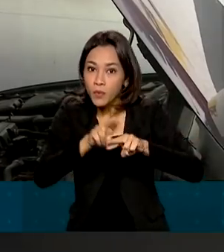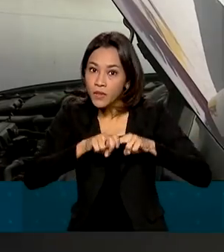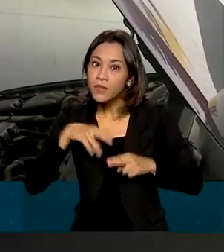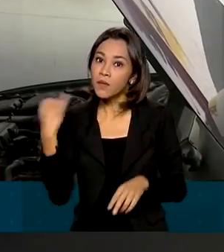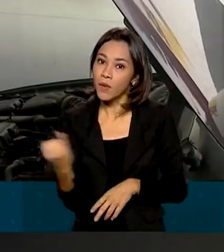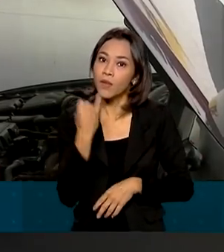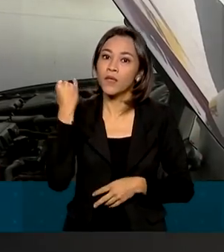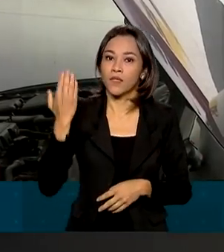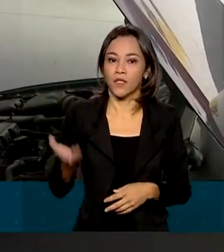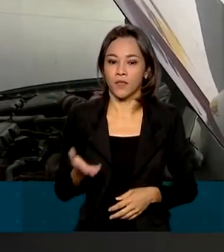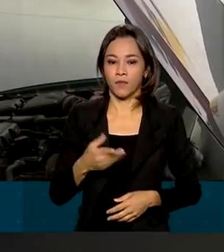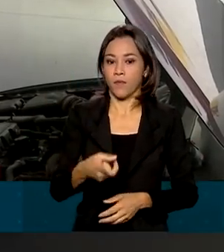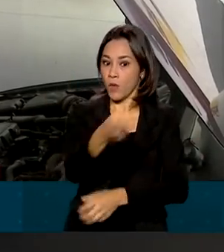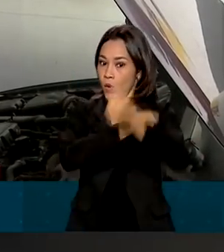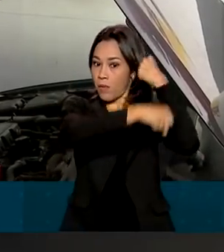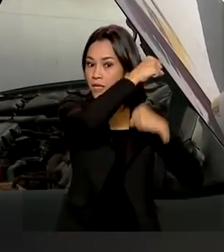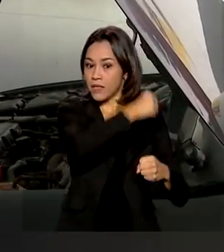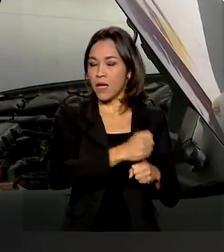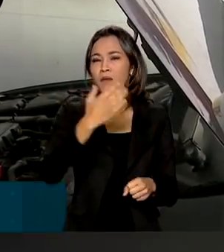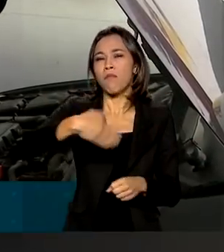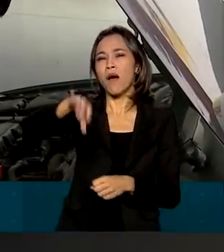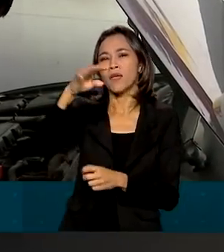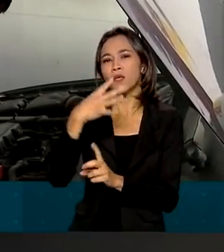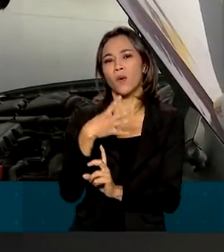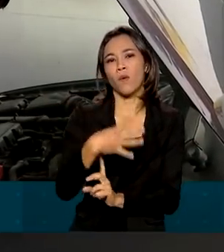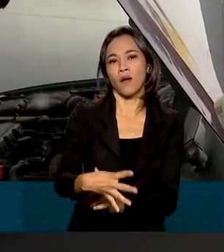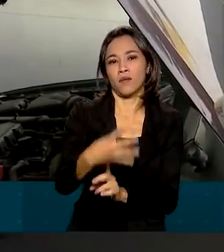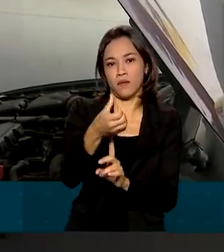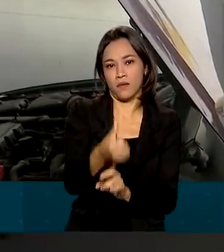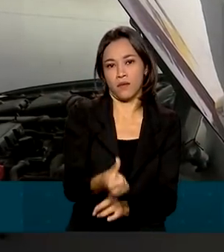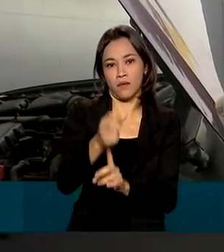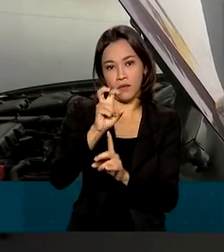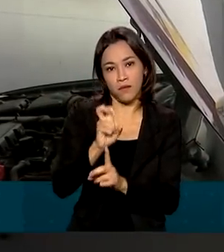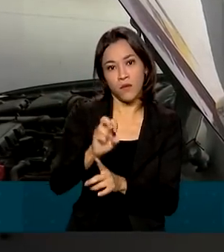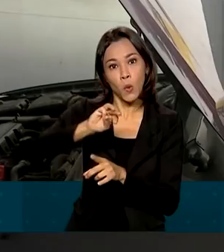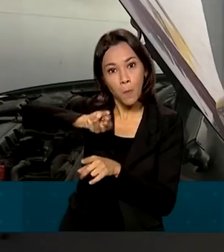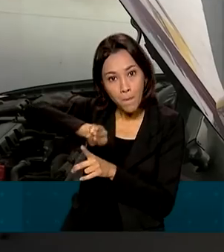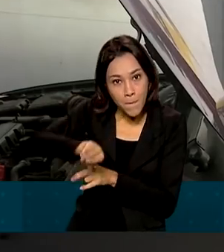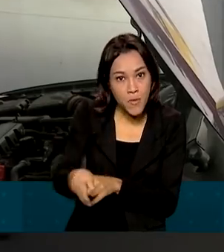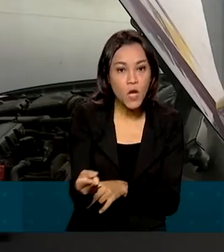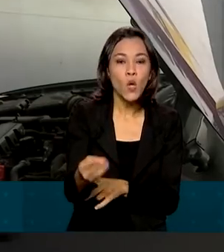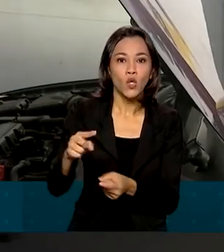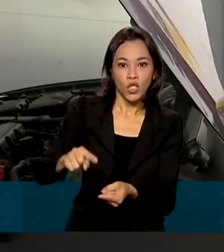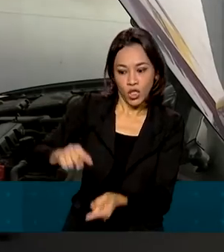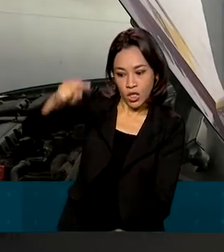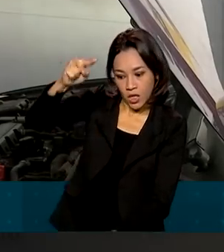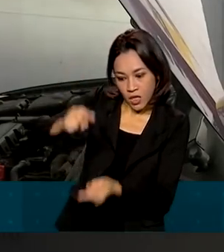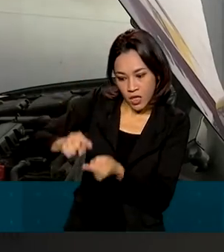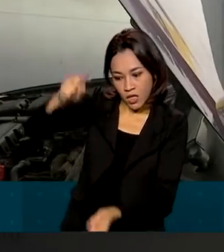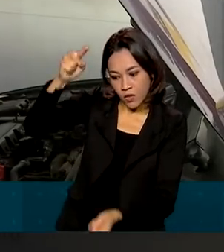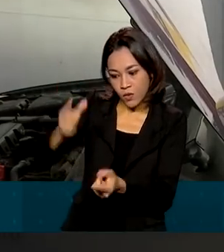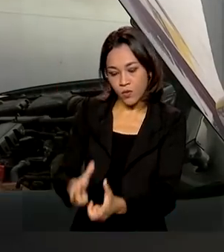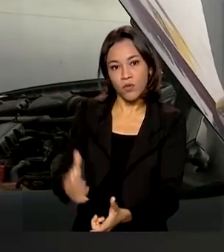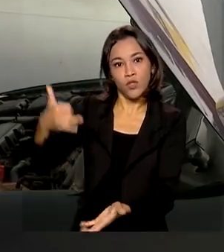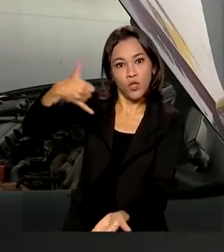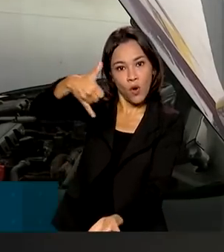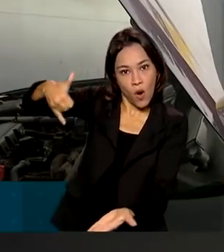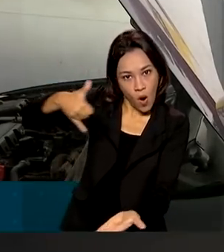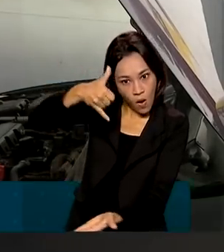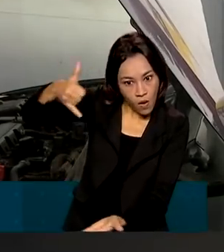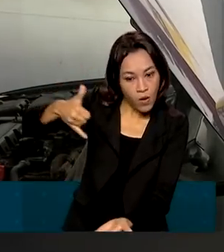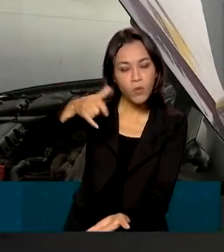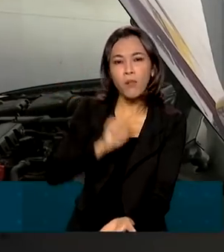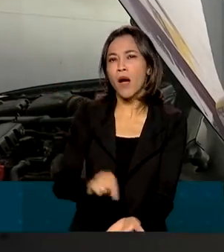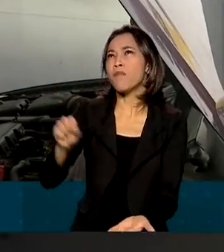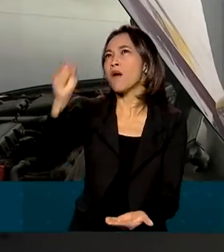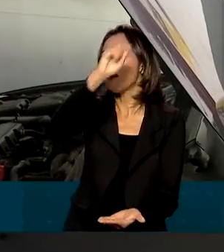No ano passado, foram coletados mais de 465 milhões de litros de óleo usado ou contaminado em todo